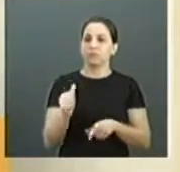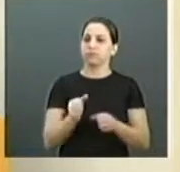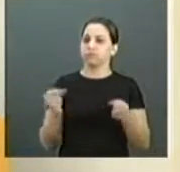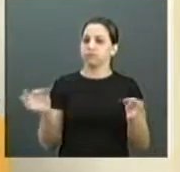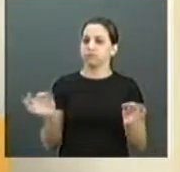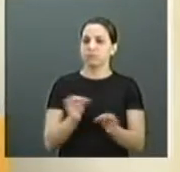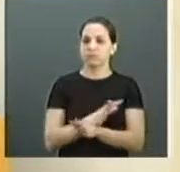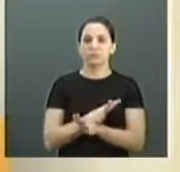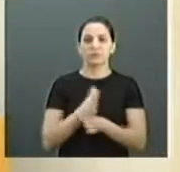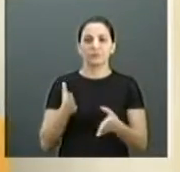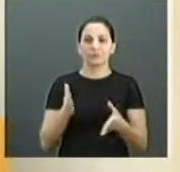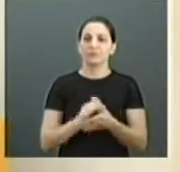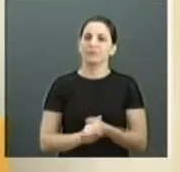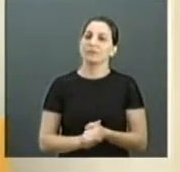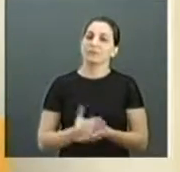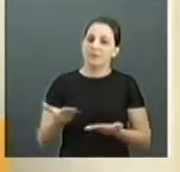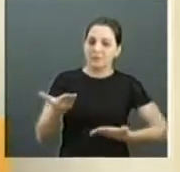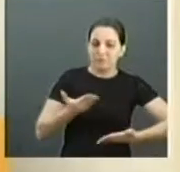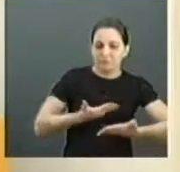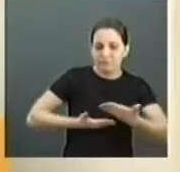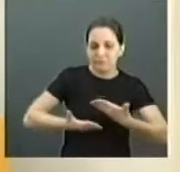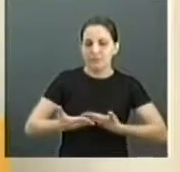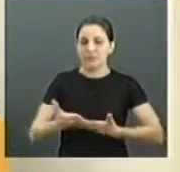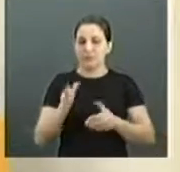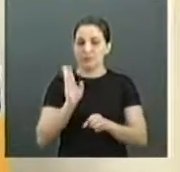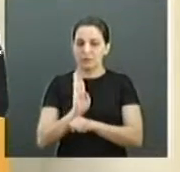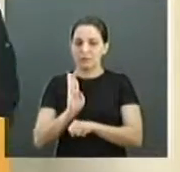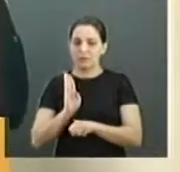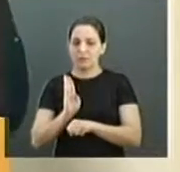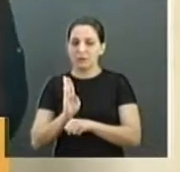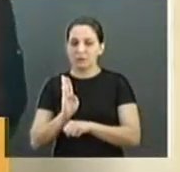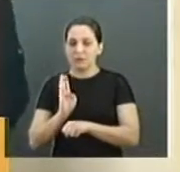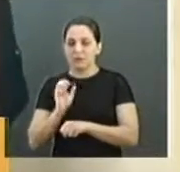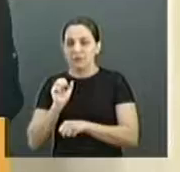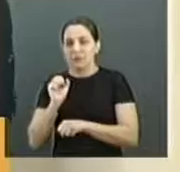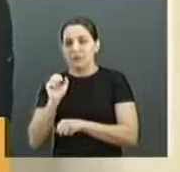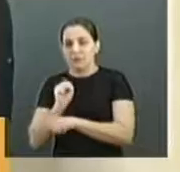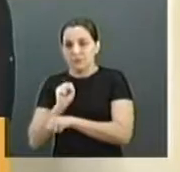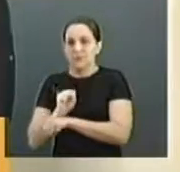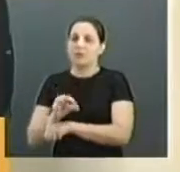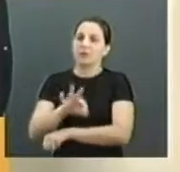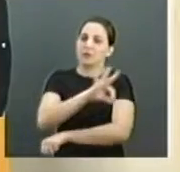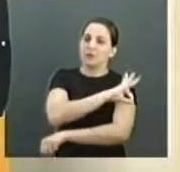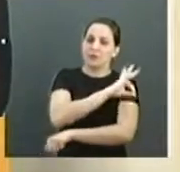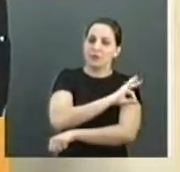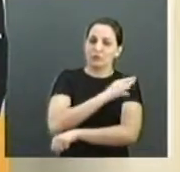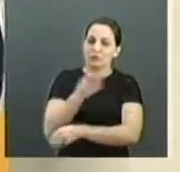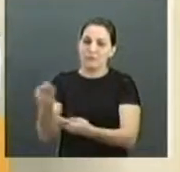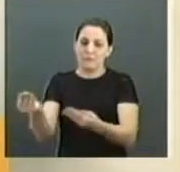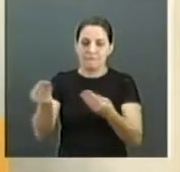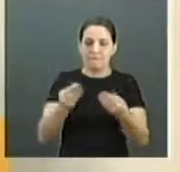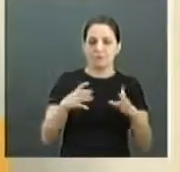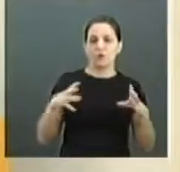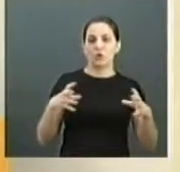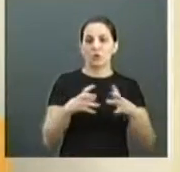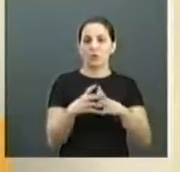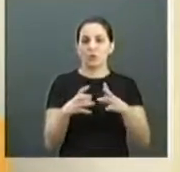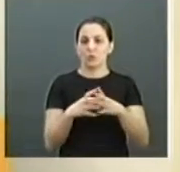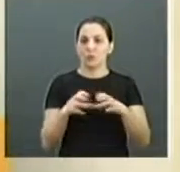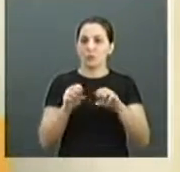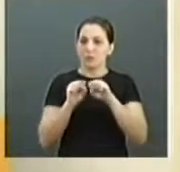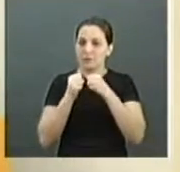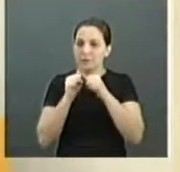intermediar, a gente espera que a prefeitura, nos próximos dias, possa receber esse grupo, possa receber o grupo da